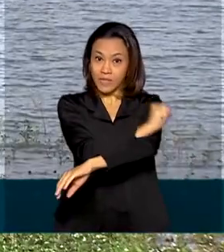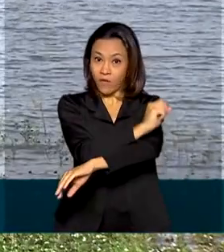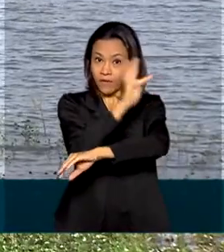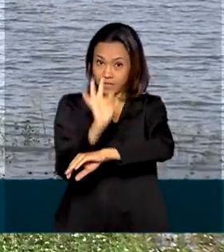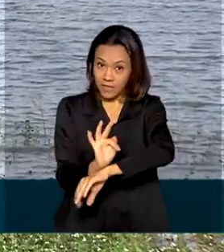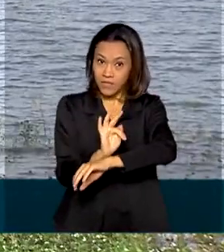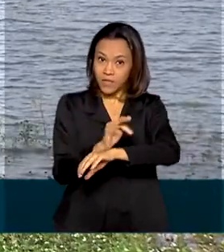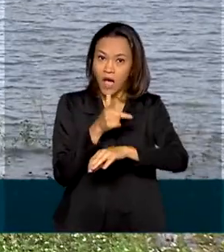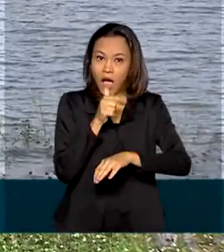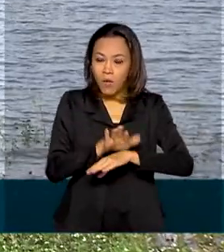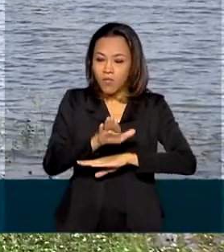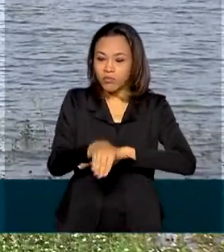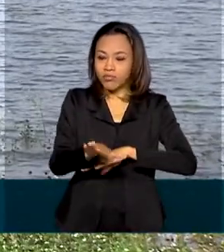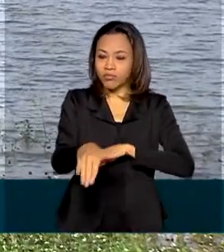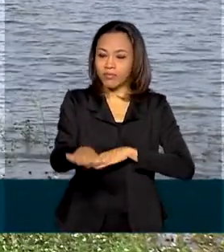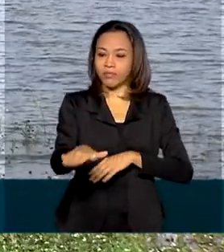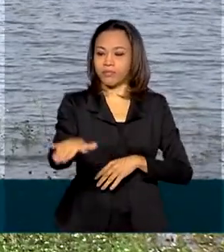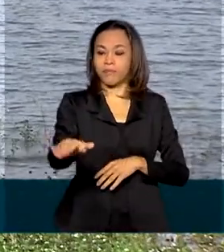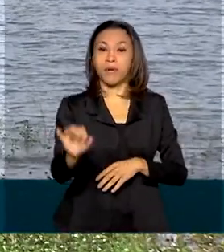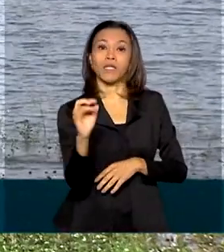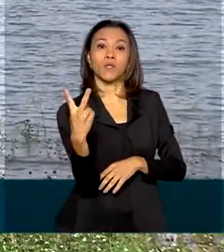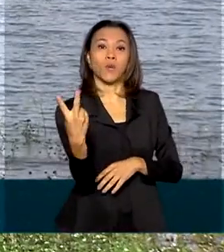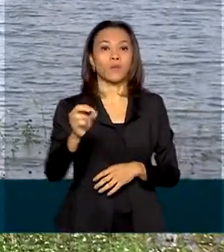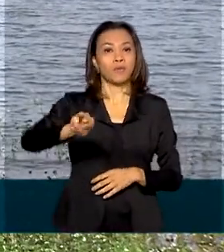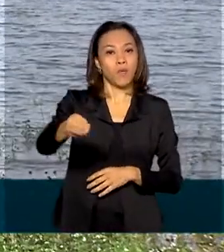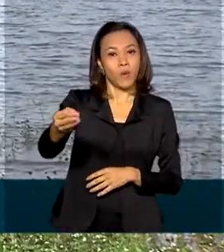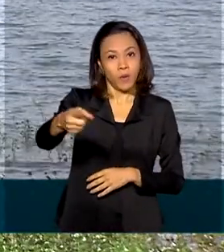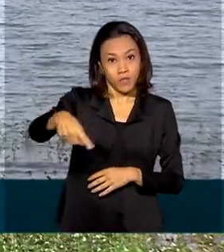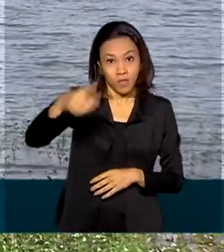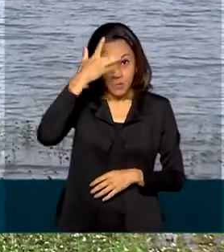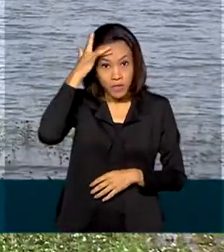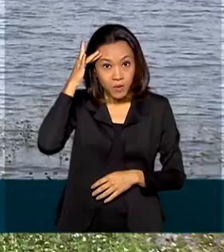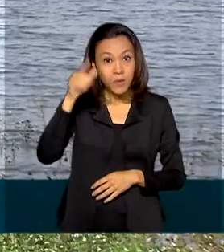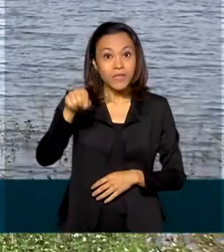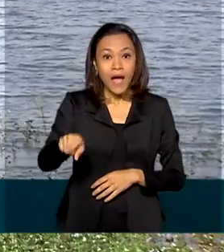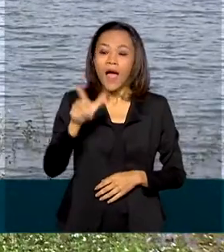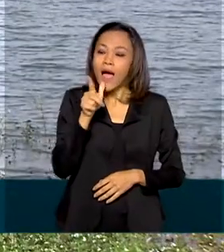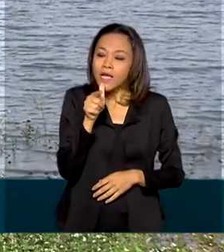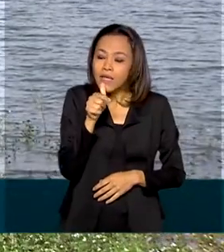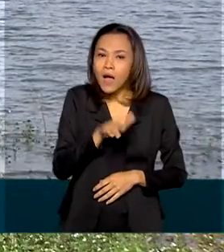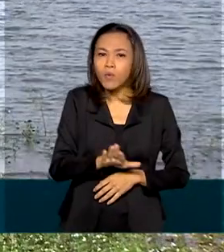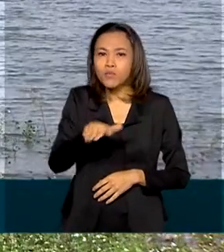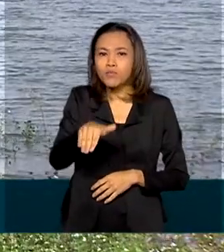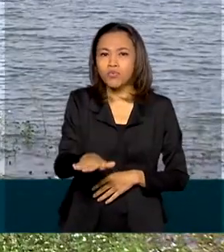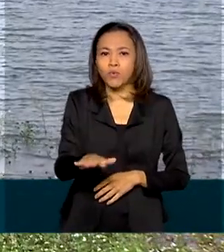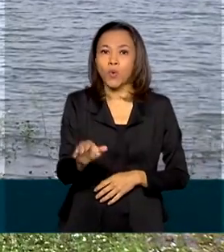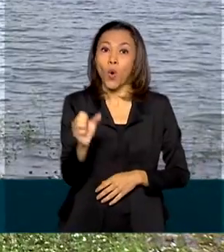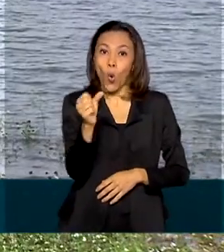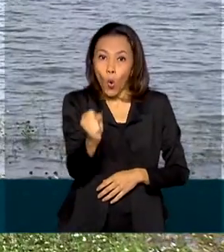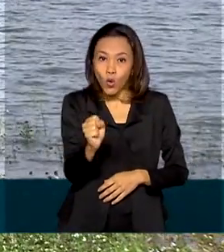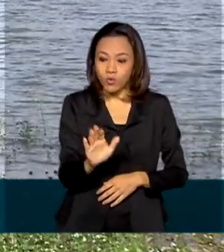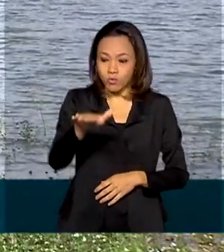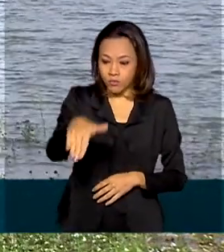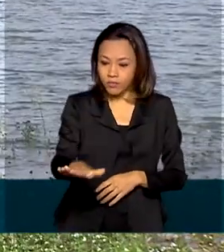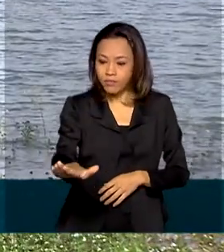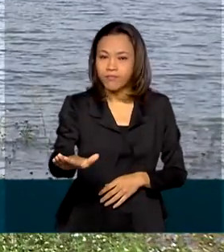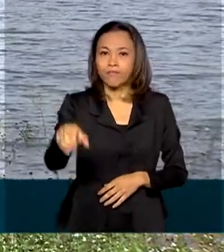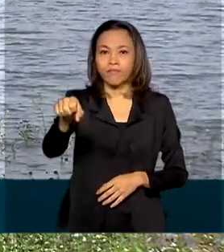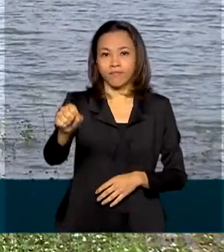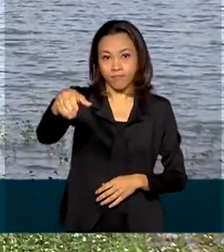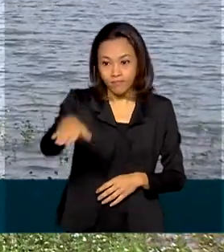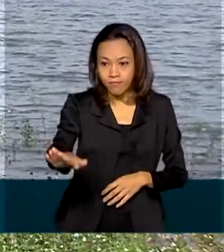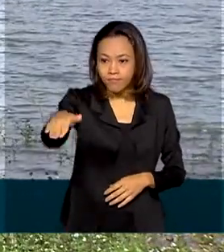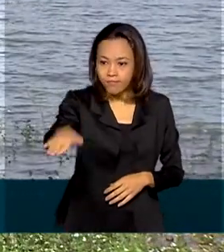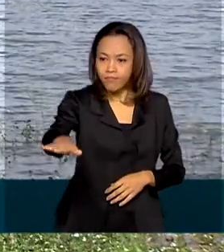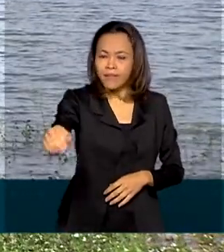2 milhões de pessoas. Após saírem do reservatório de Barro Branco, as águas passam por 8 canais, 3 sifões e